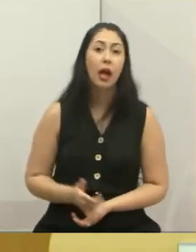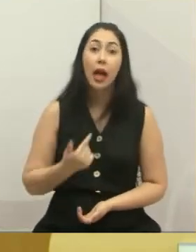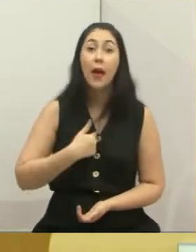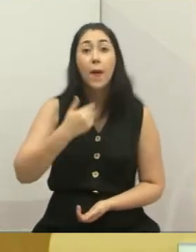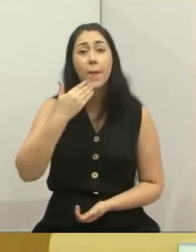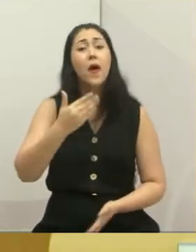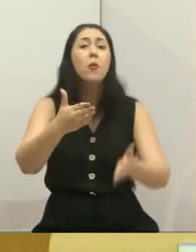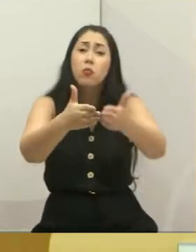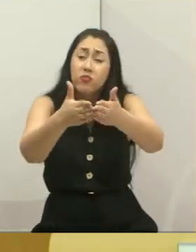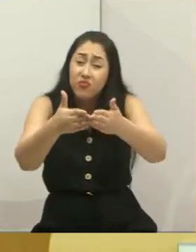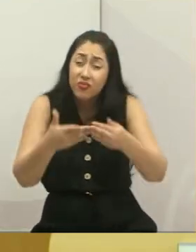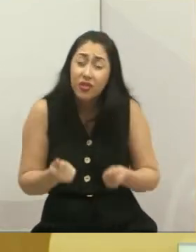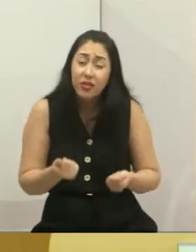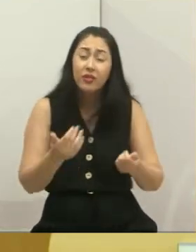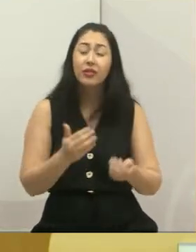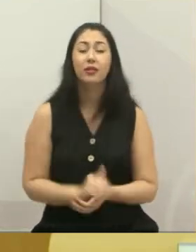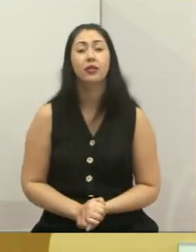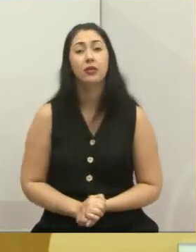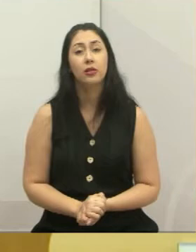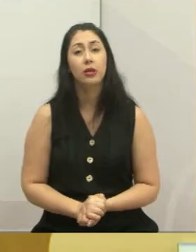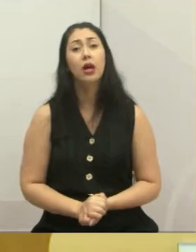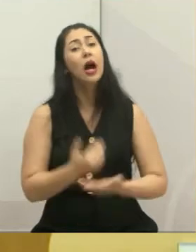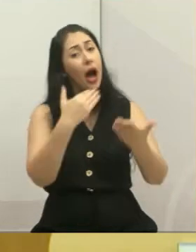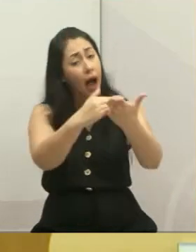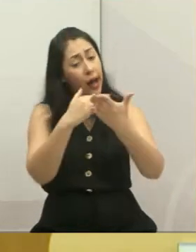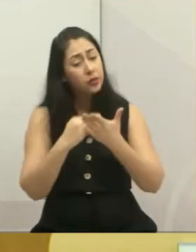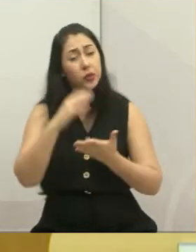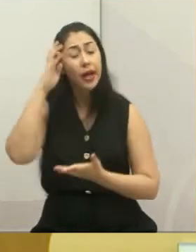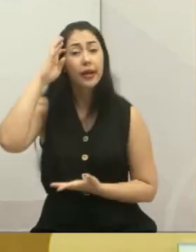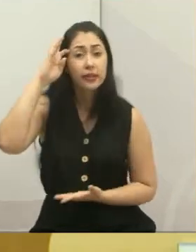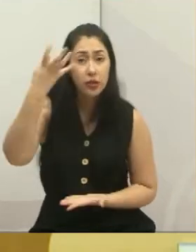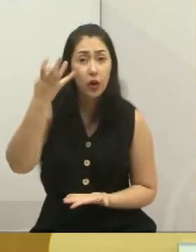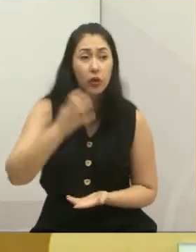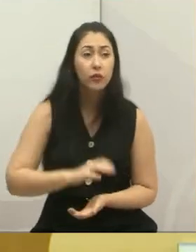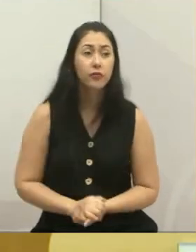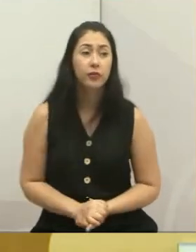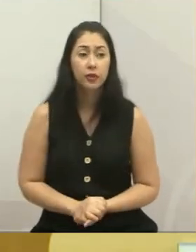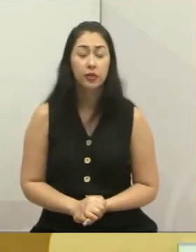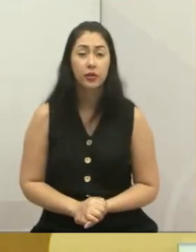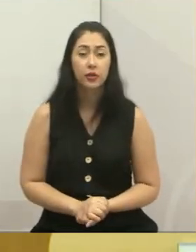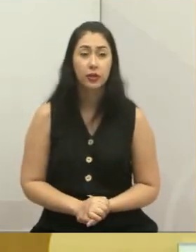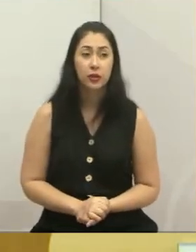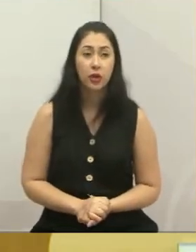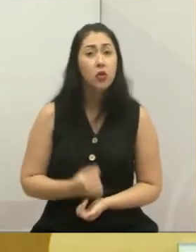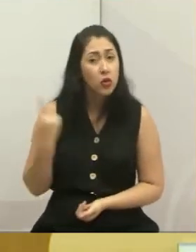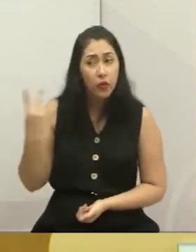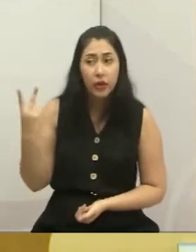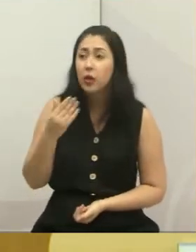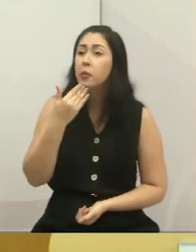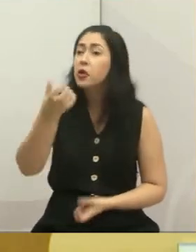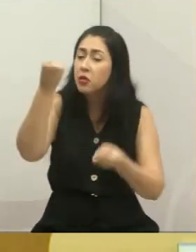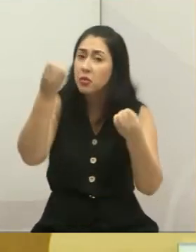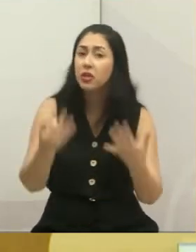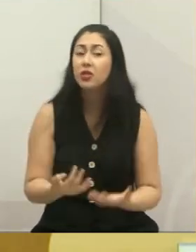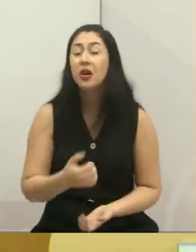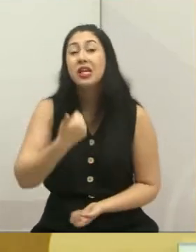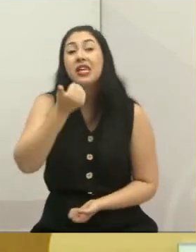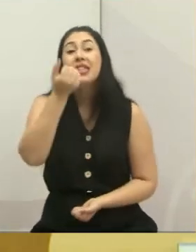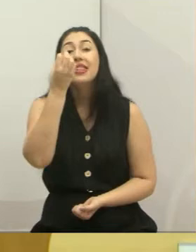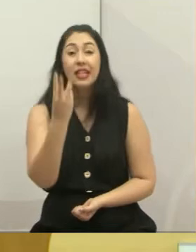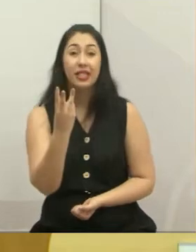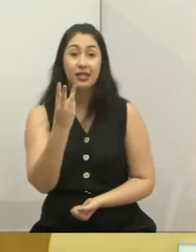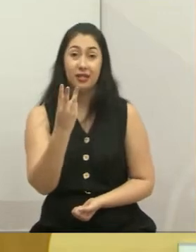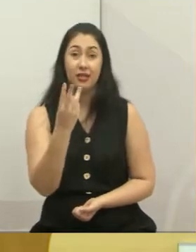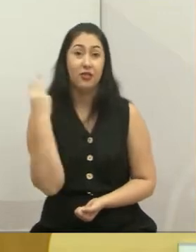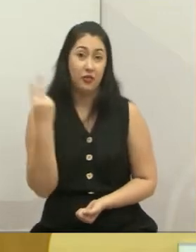peço de favor, atende aqui, que quem votou pedindo informação aqui foi os vereadores. São 13 vereadores que votou.